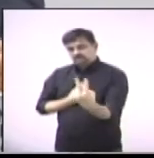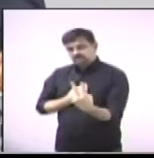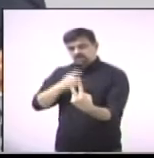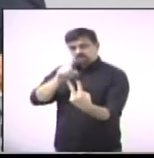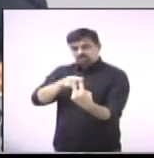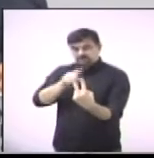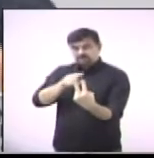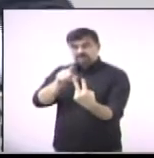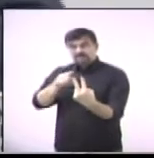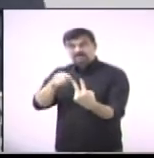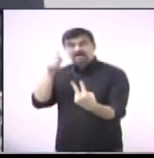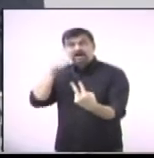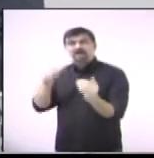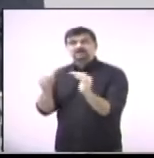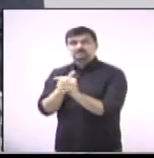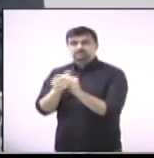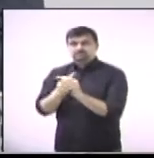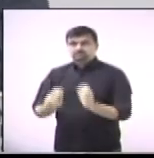aqui, viu?